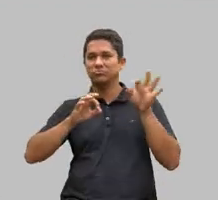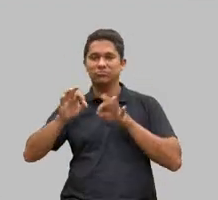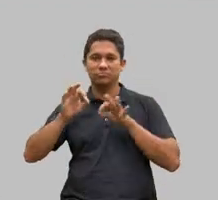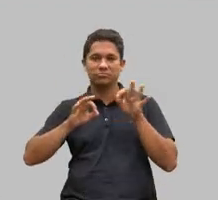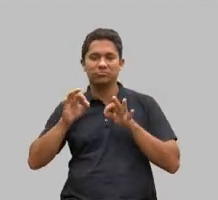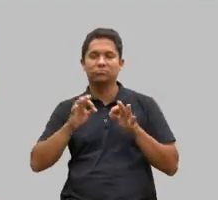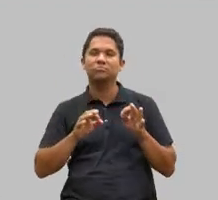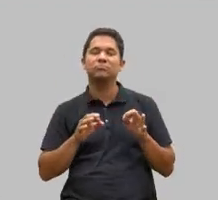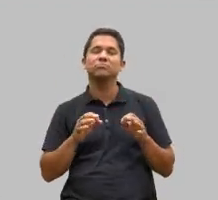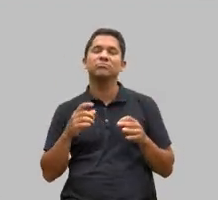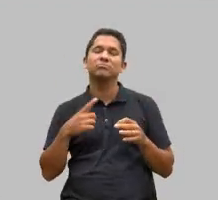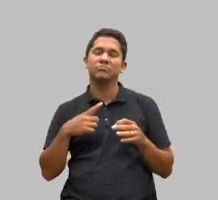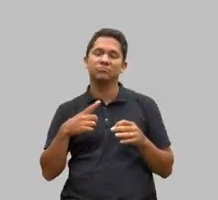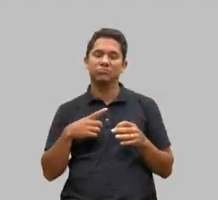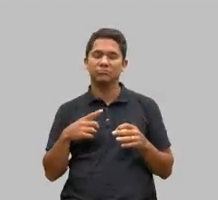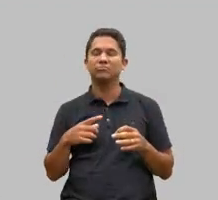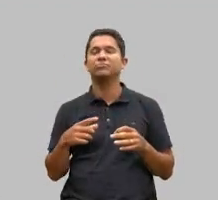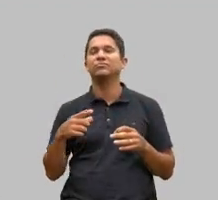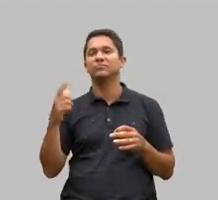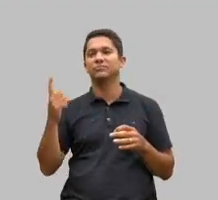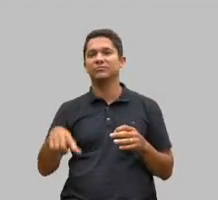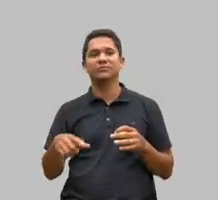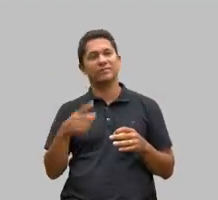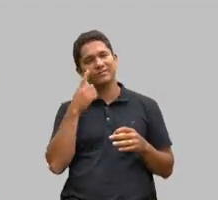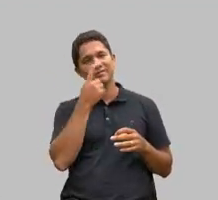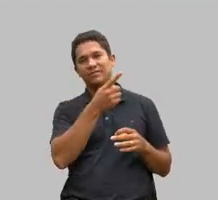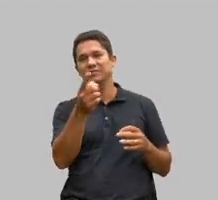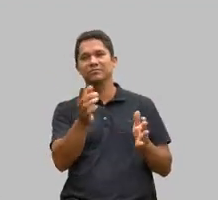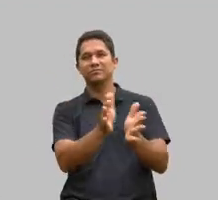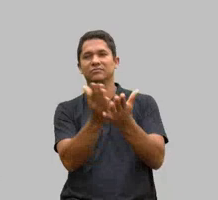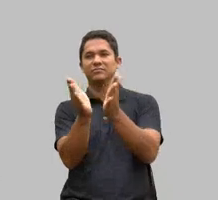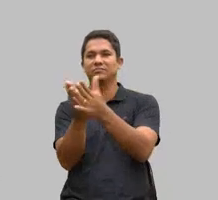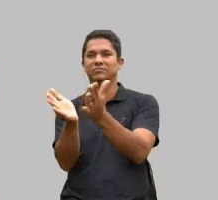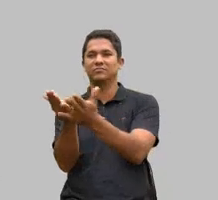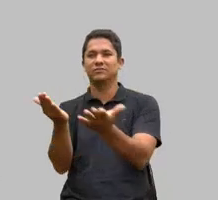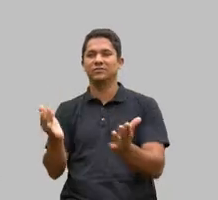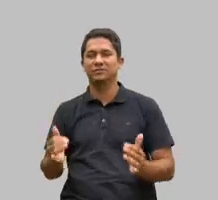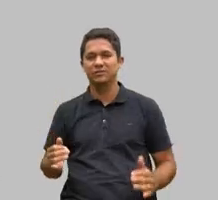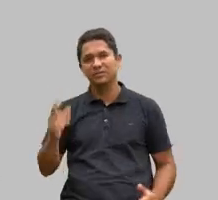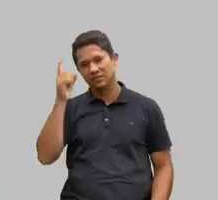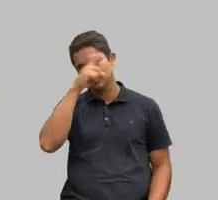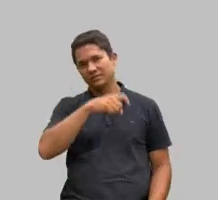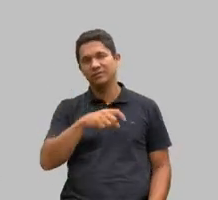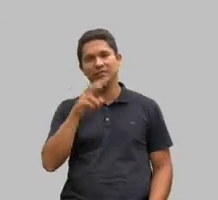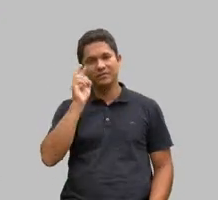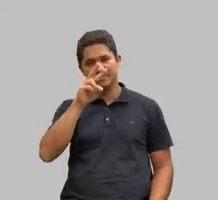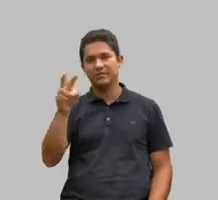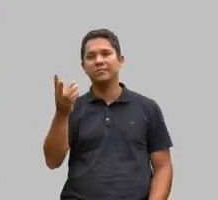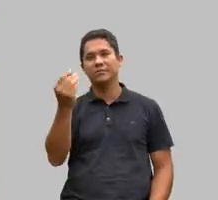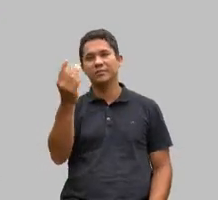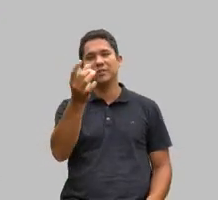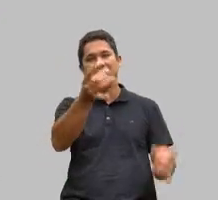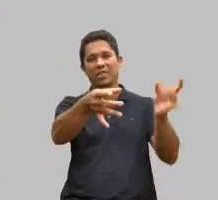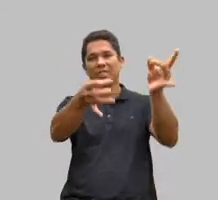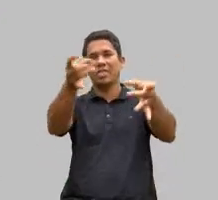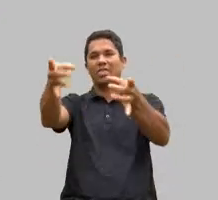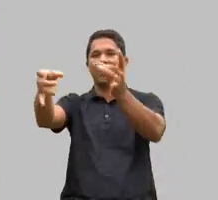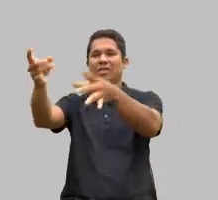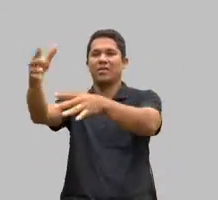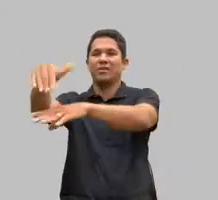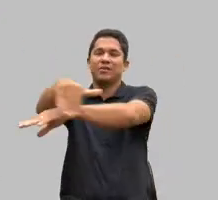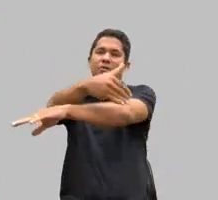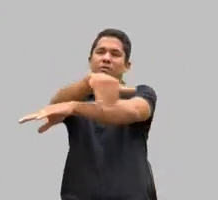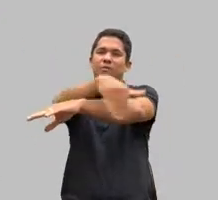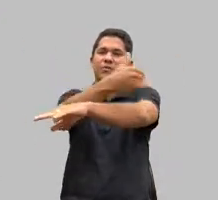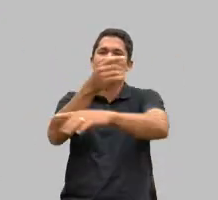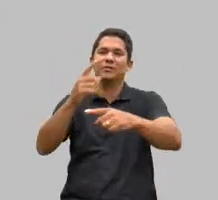essas pessoas e a gente não vê essa miséria imensa quando o Vilma falou que tem muita gente na rua tem porque muitas vezes eles abrem